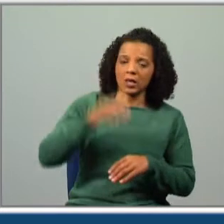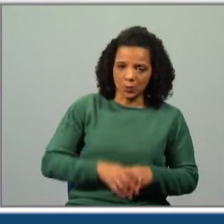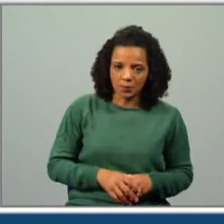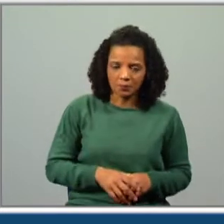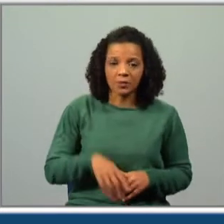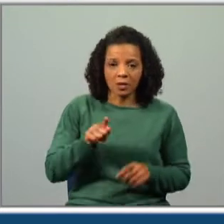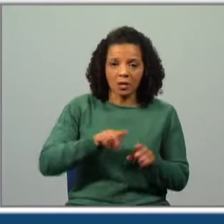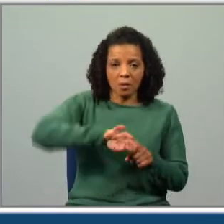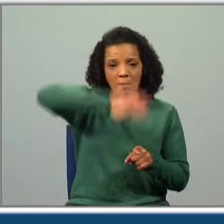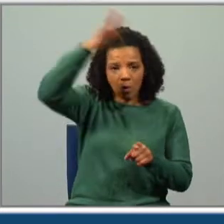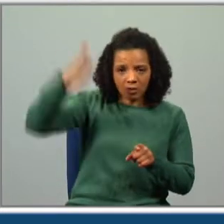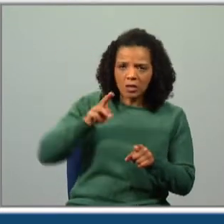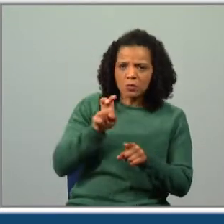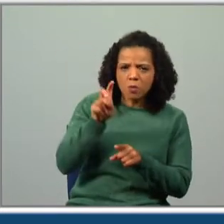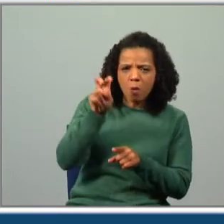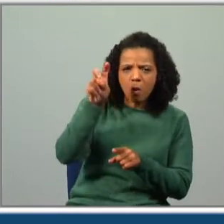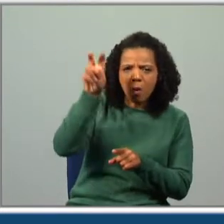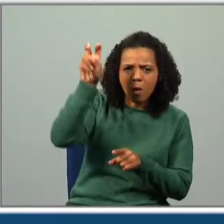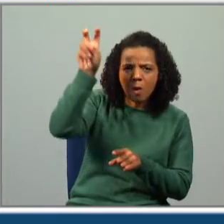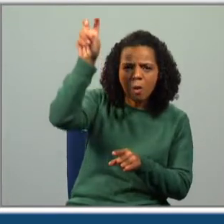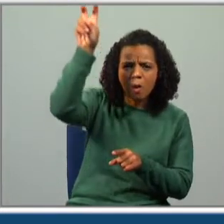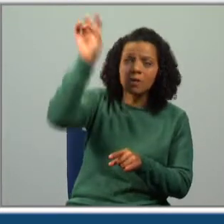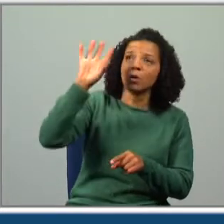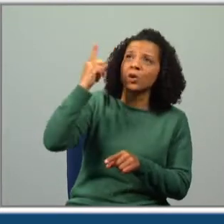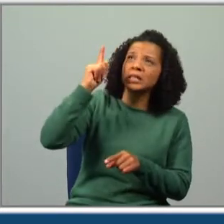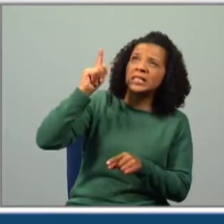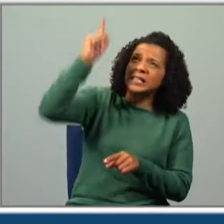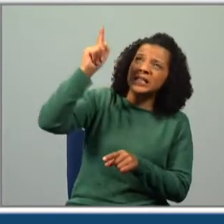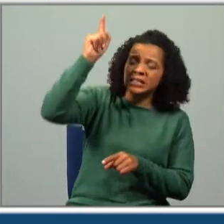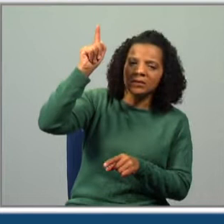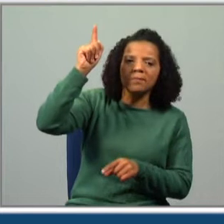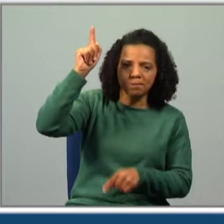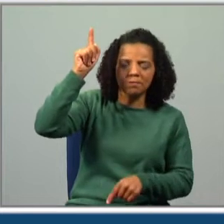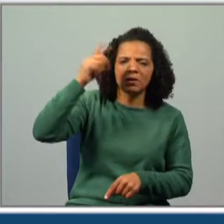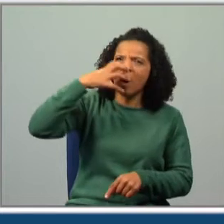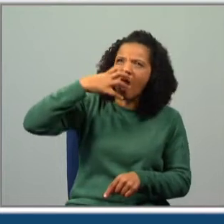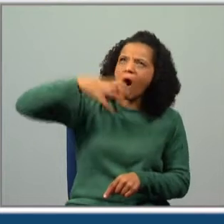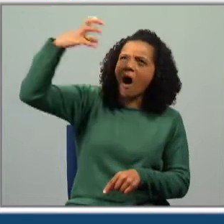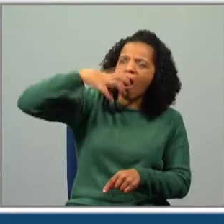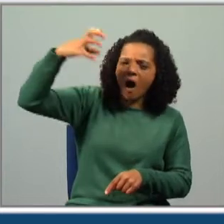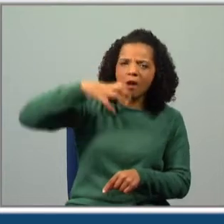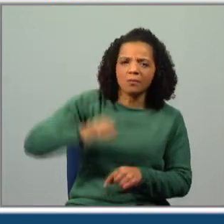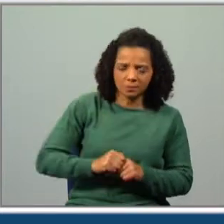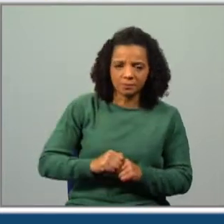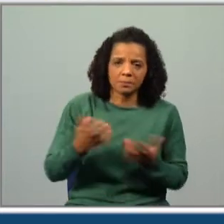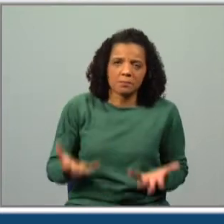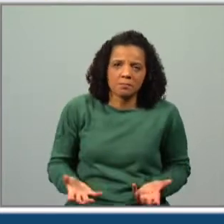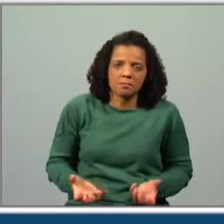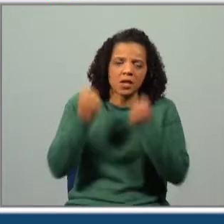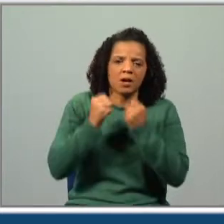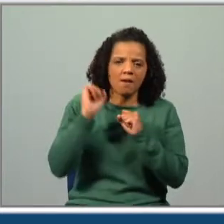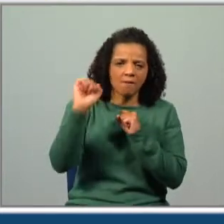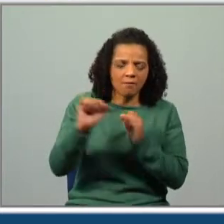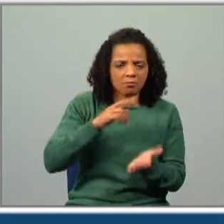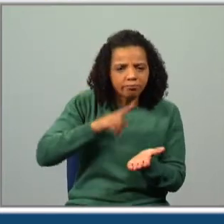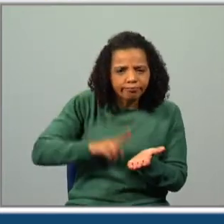sobe a montanha mágica e, quando chegares lá acima, gritas aos quatro ventos o teu desejo mais